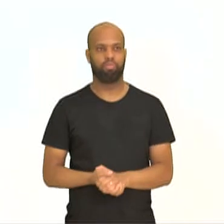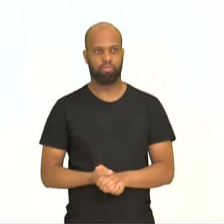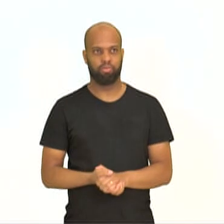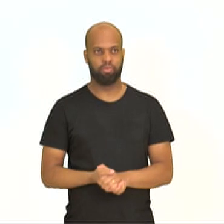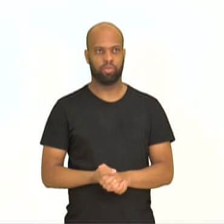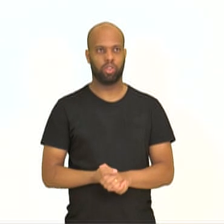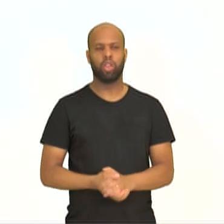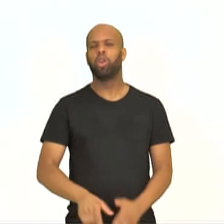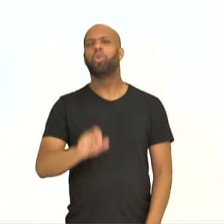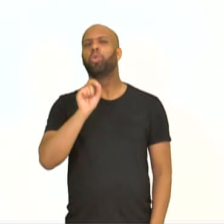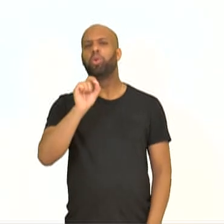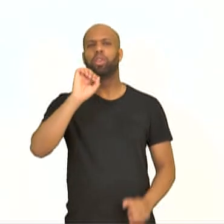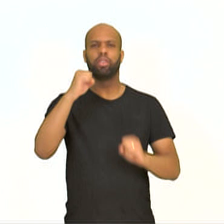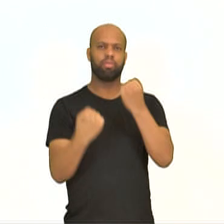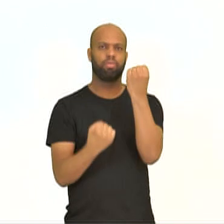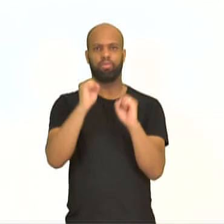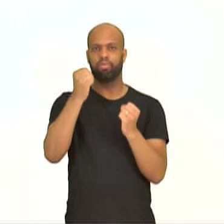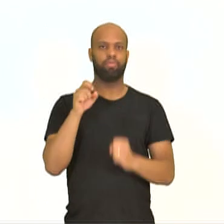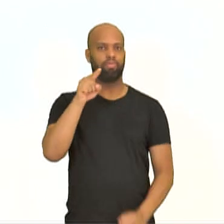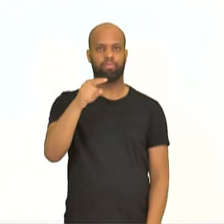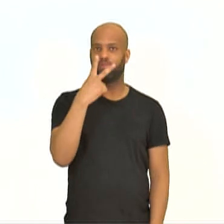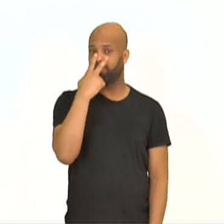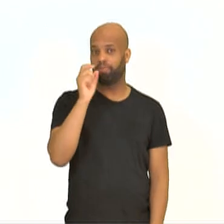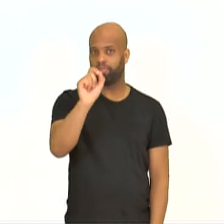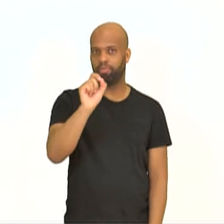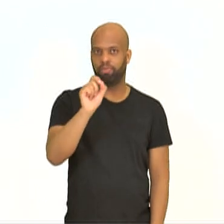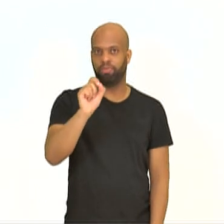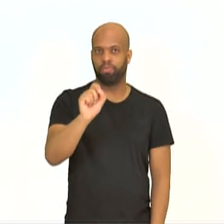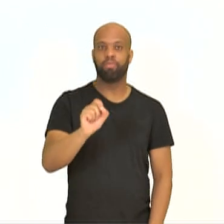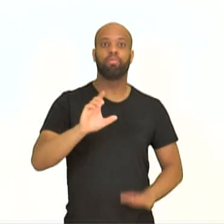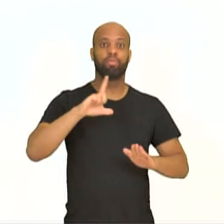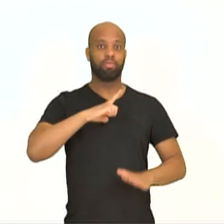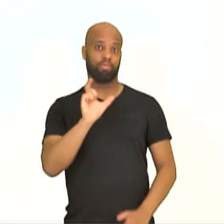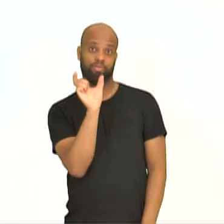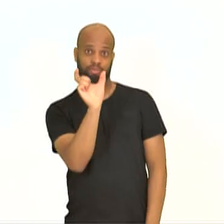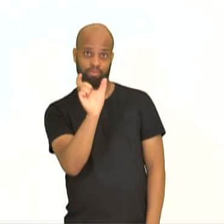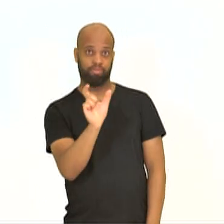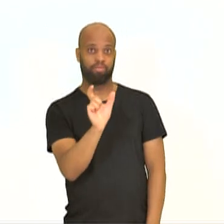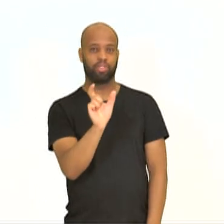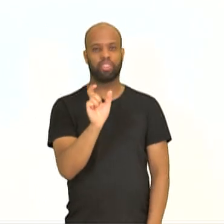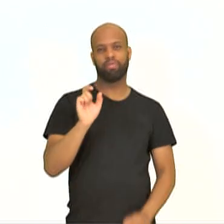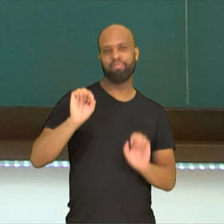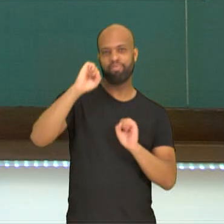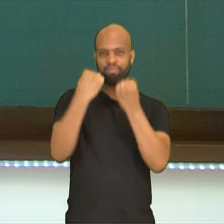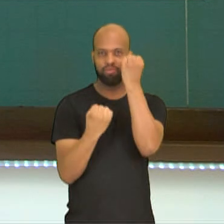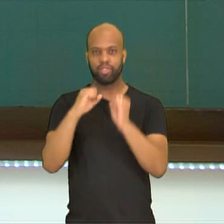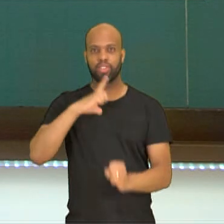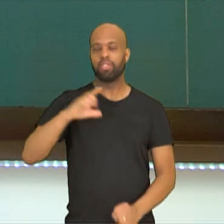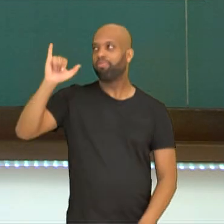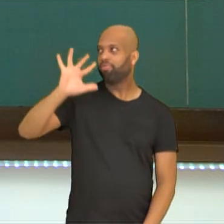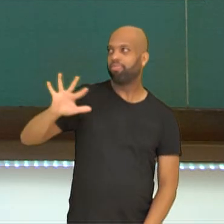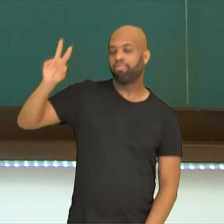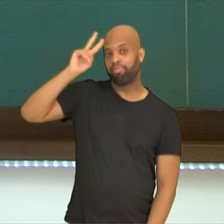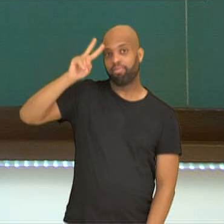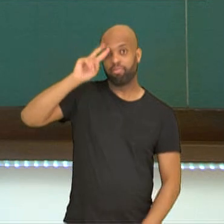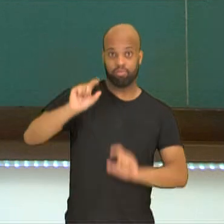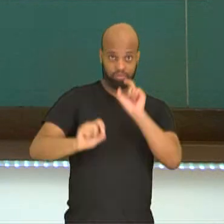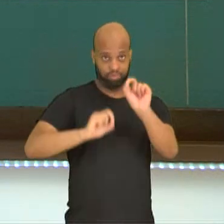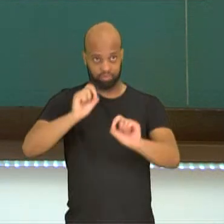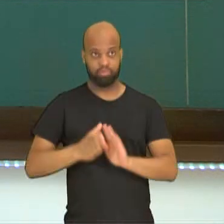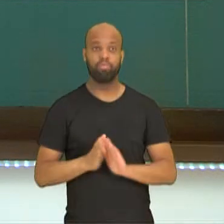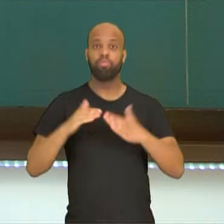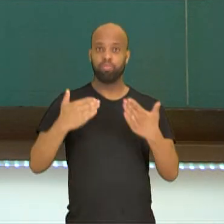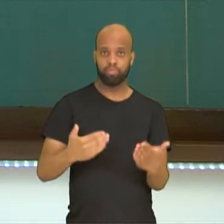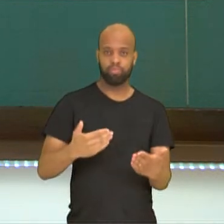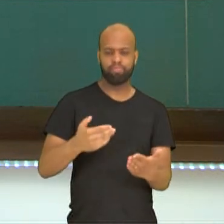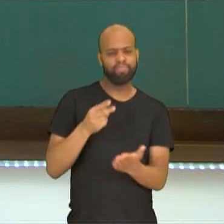Então, o que é ginástica para você? Quando eu falo a palavra ginástica, quais imagens vêm na tua cabeça? Normalmente,